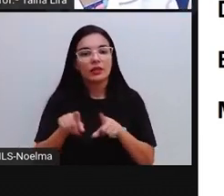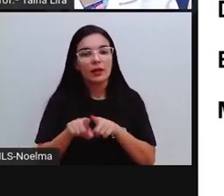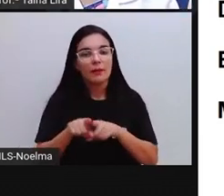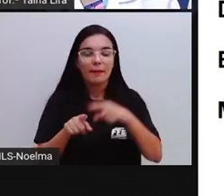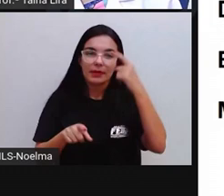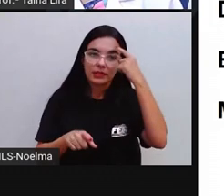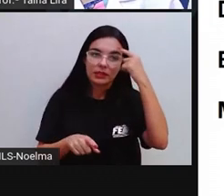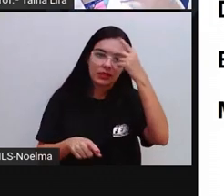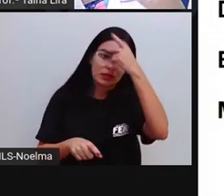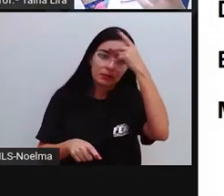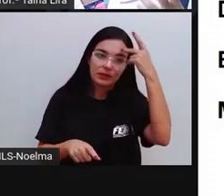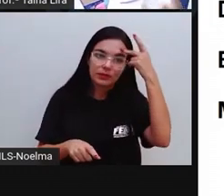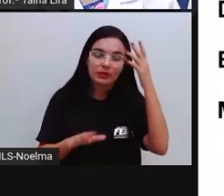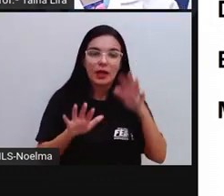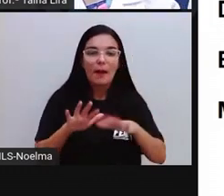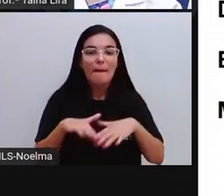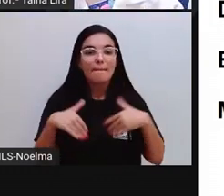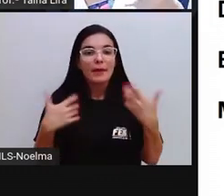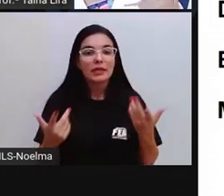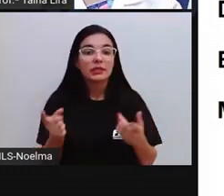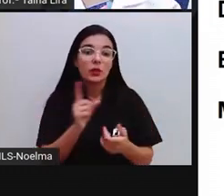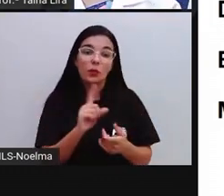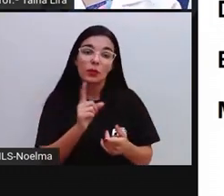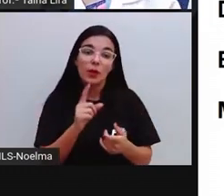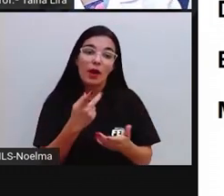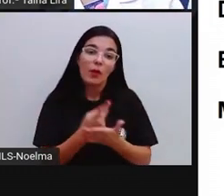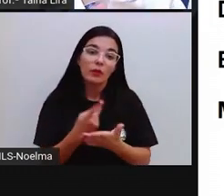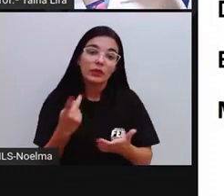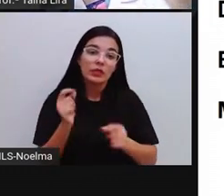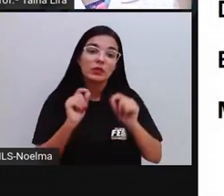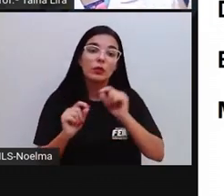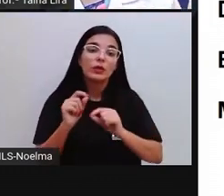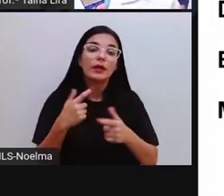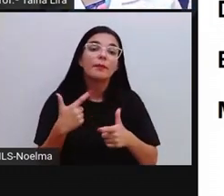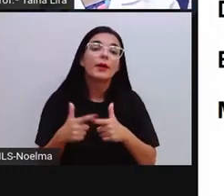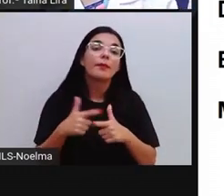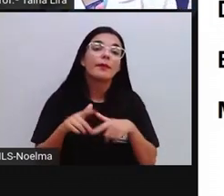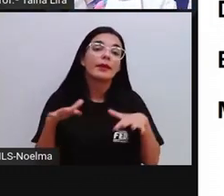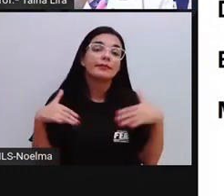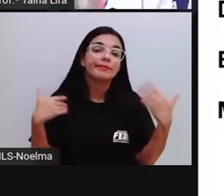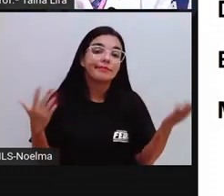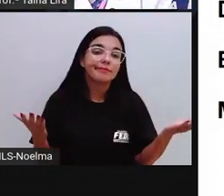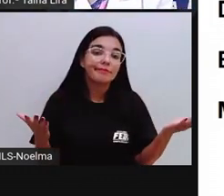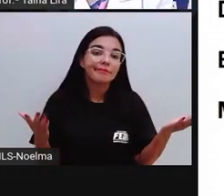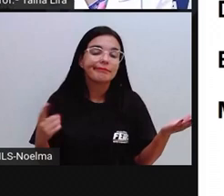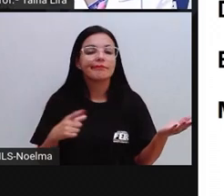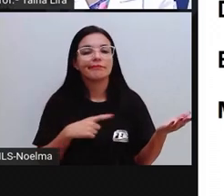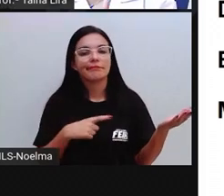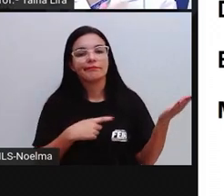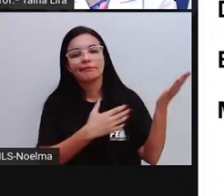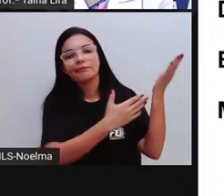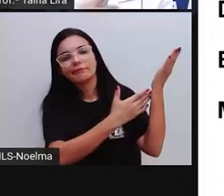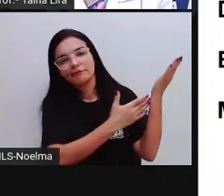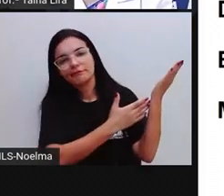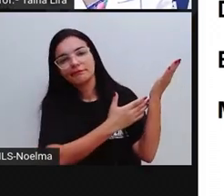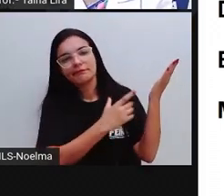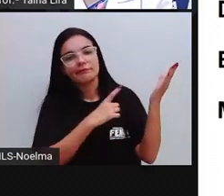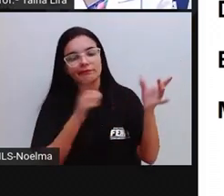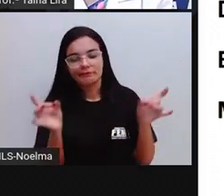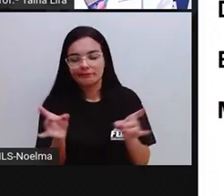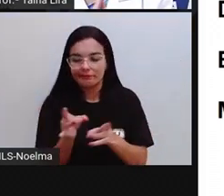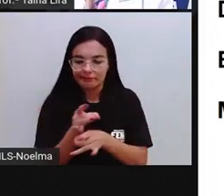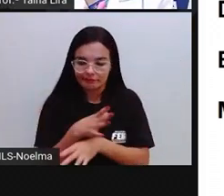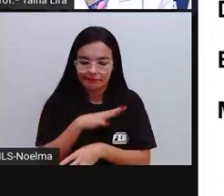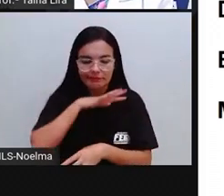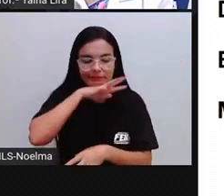pessoas. Mas quando isso não acontece, Pró, quais são as consequências? Pode haver ali a extinção de espécies,